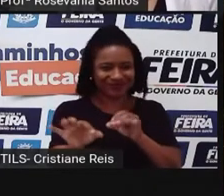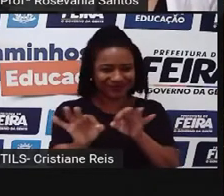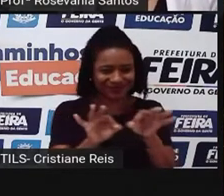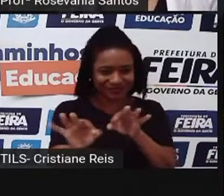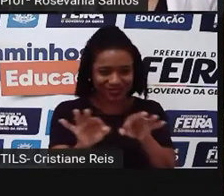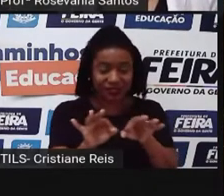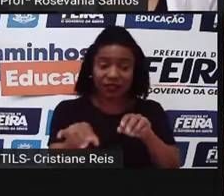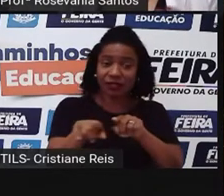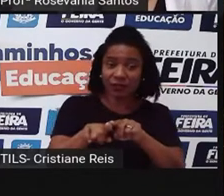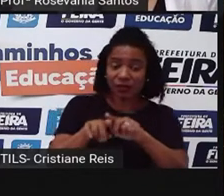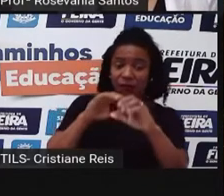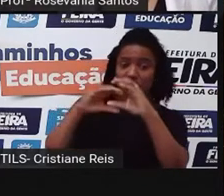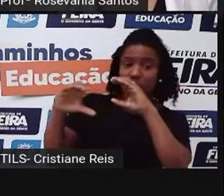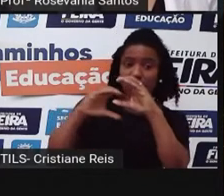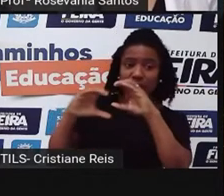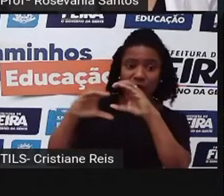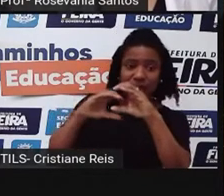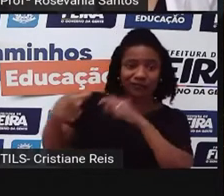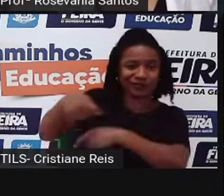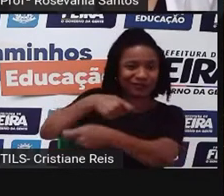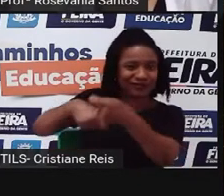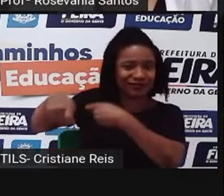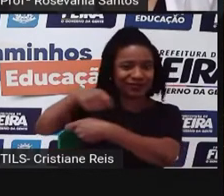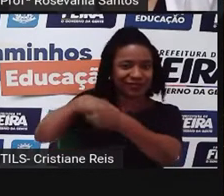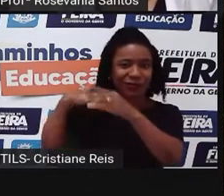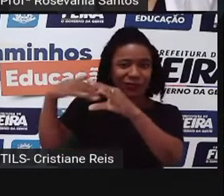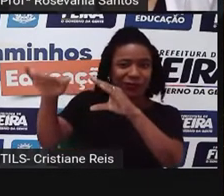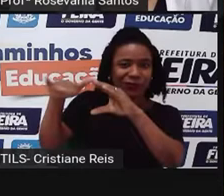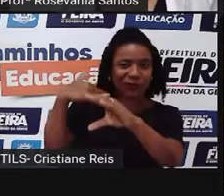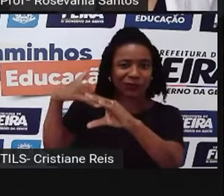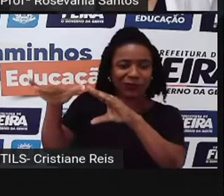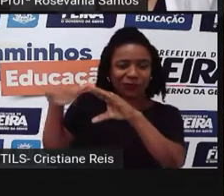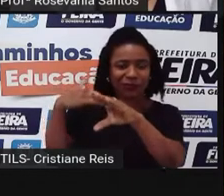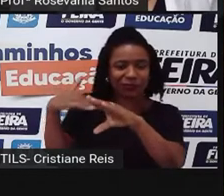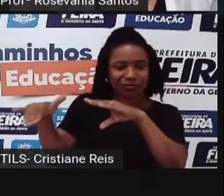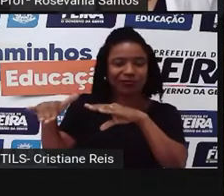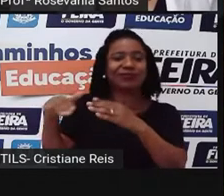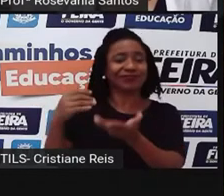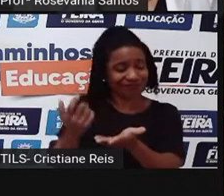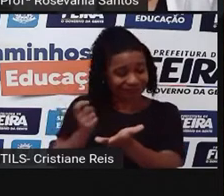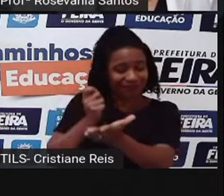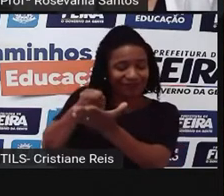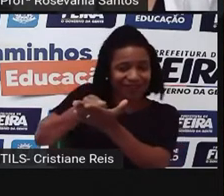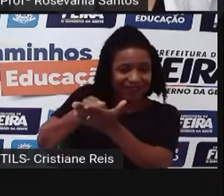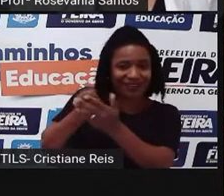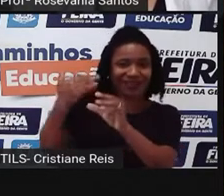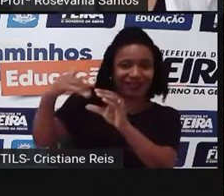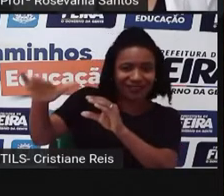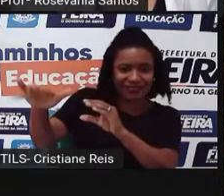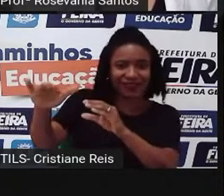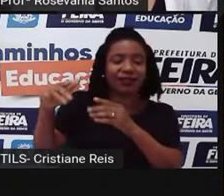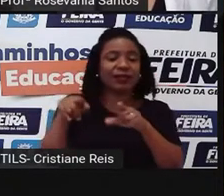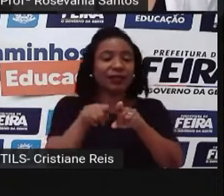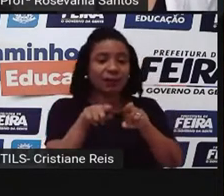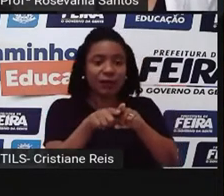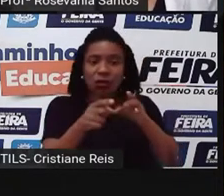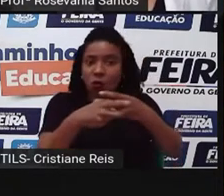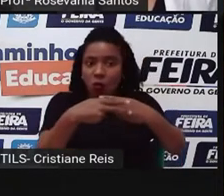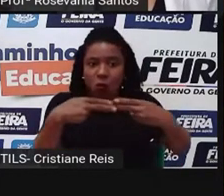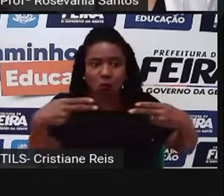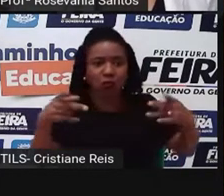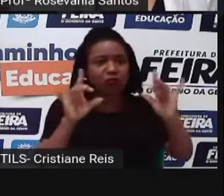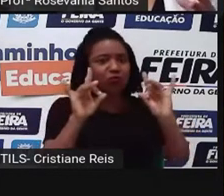lá. Os insumos estão cada vez mais, bora dizer assim, Sofisticados ali. As